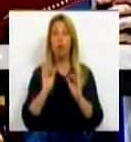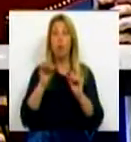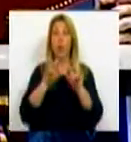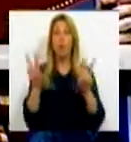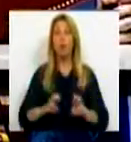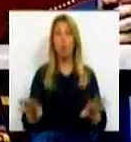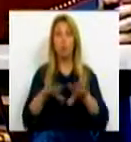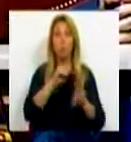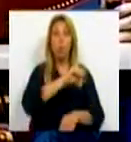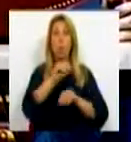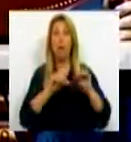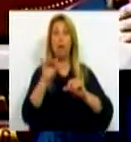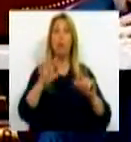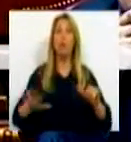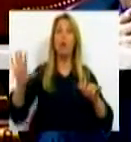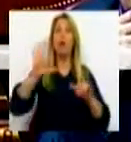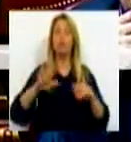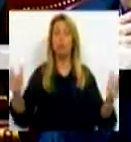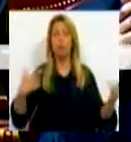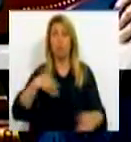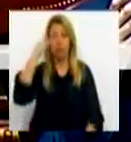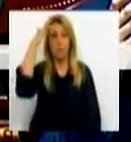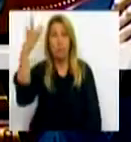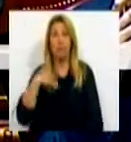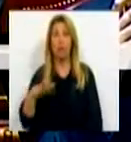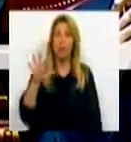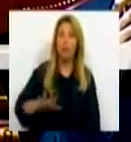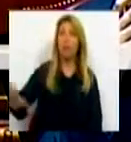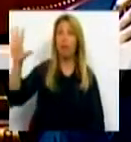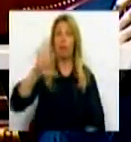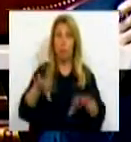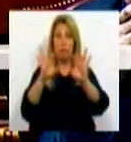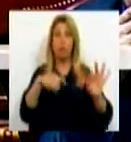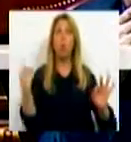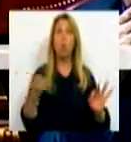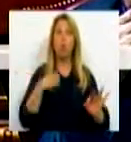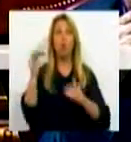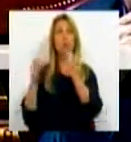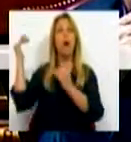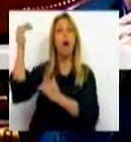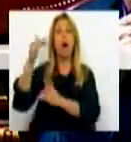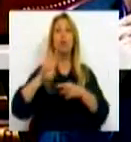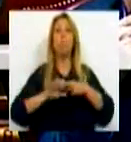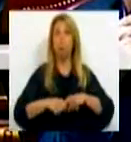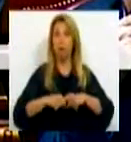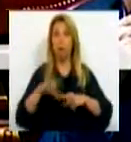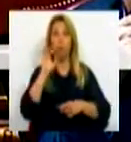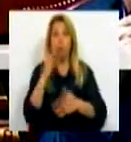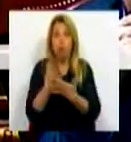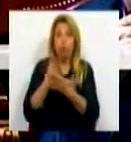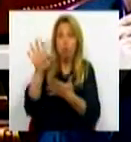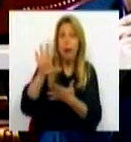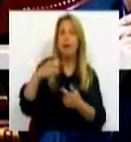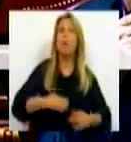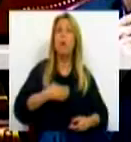ou regional. Como deve imaginar, um território como o nosso, Sr. Deputado Alto Minho, é importante estudá-lo, é importante sentir quais são as necessidades